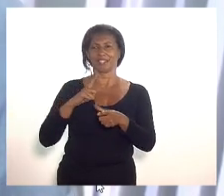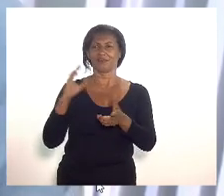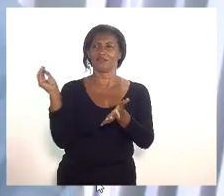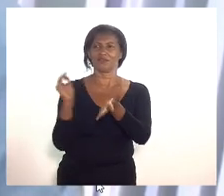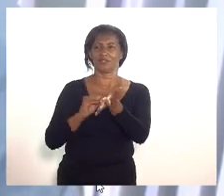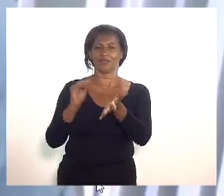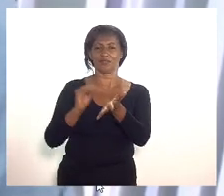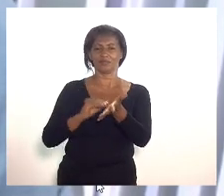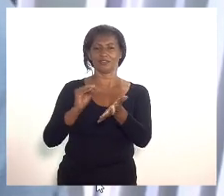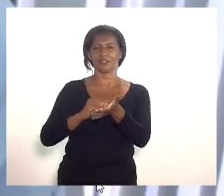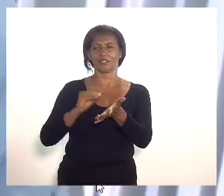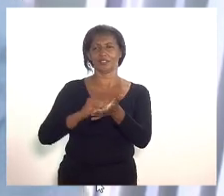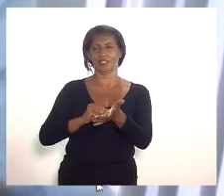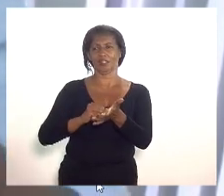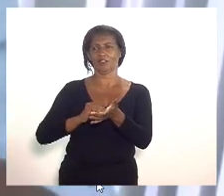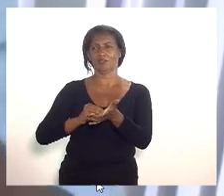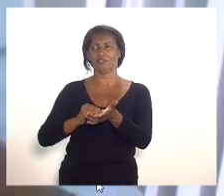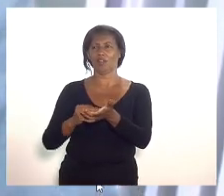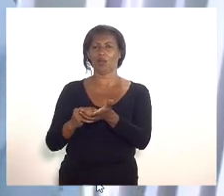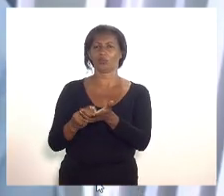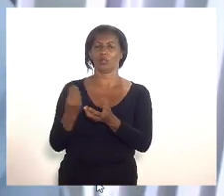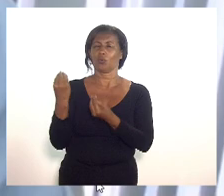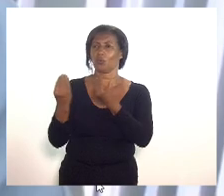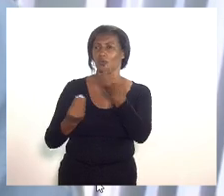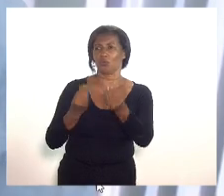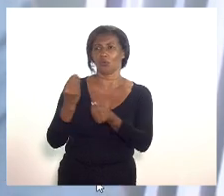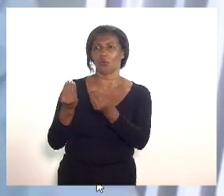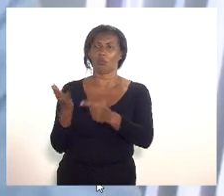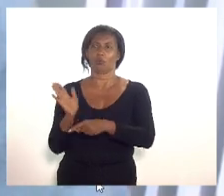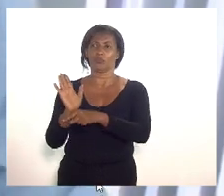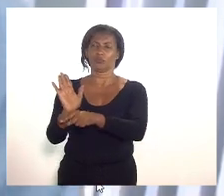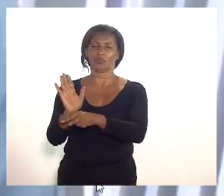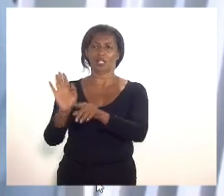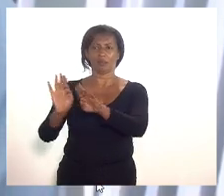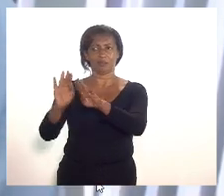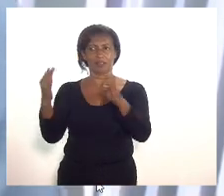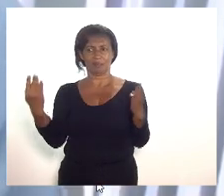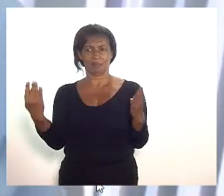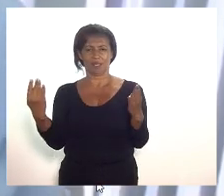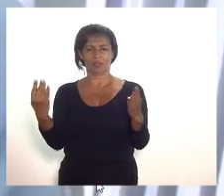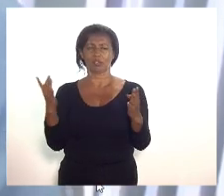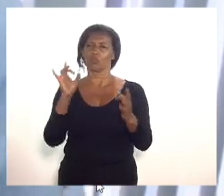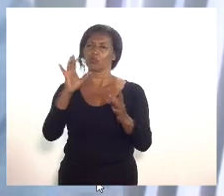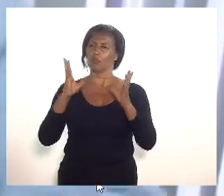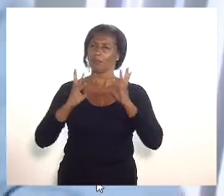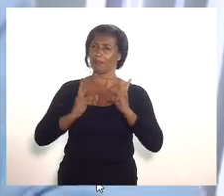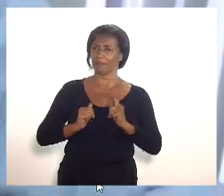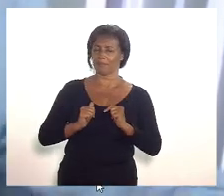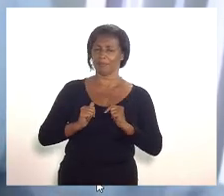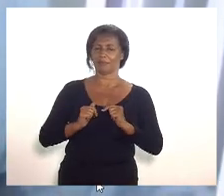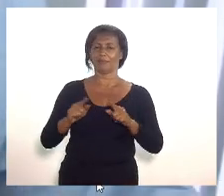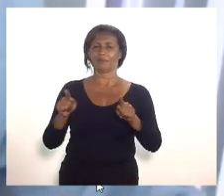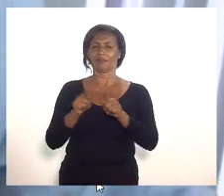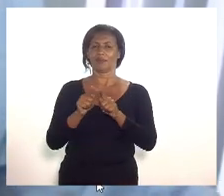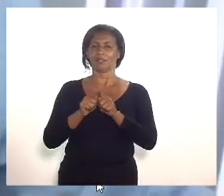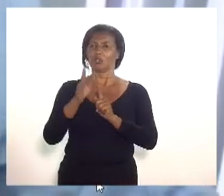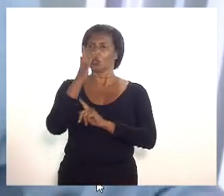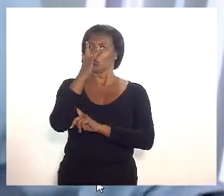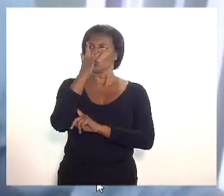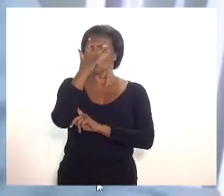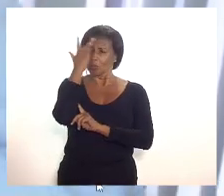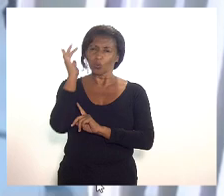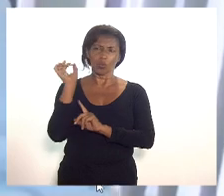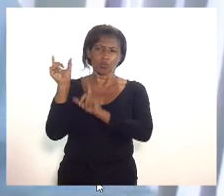em função desse quadro de mais de um ano de muitas restrições por isso em primeiro lugar só para limpar a área todos podem descer as ruas para se